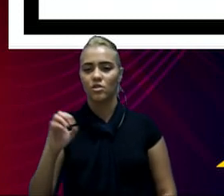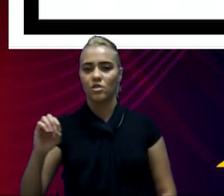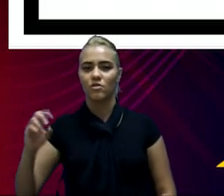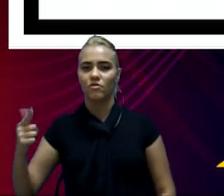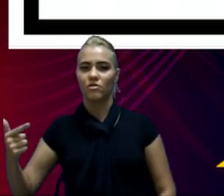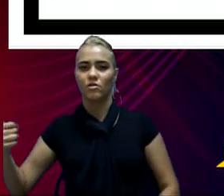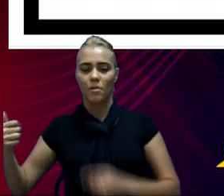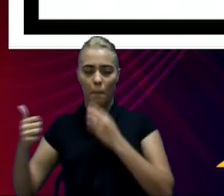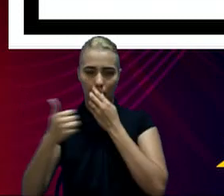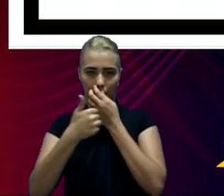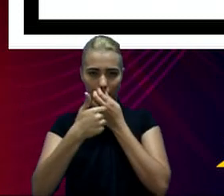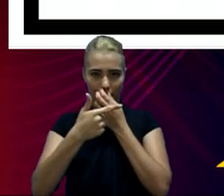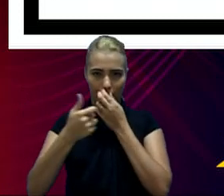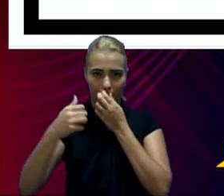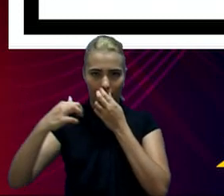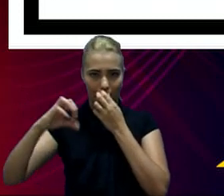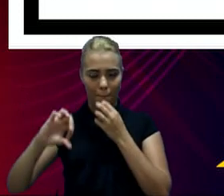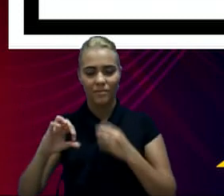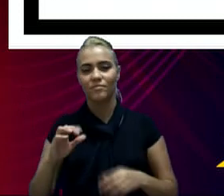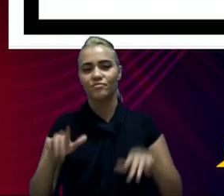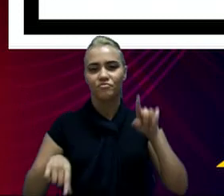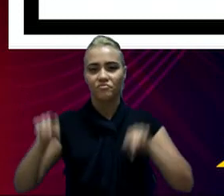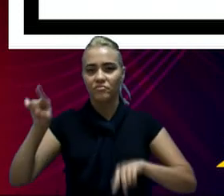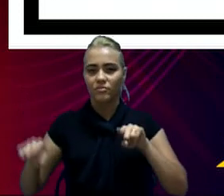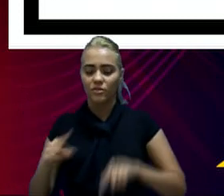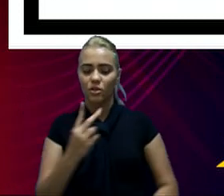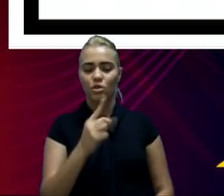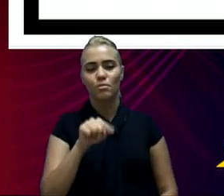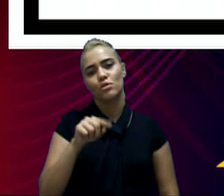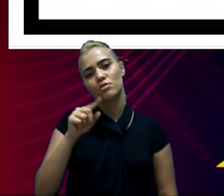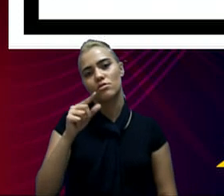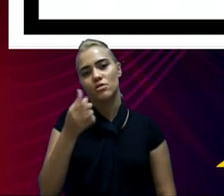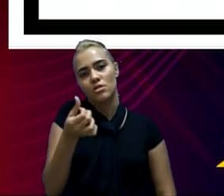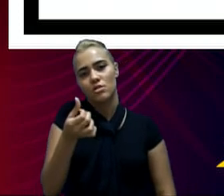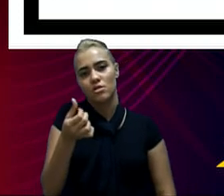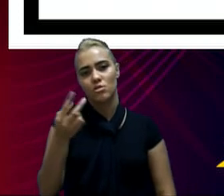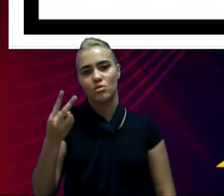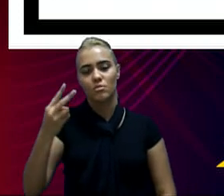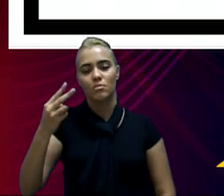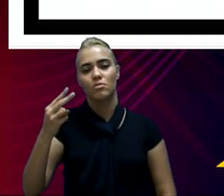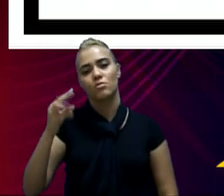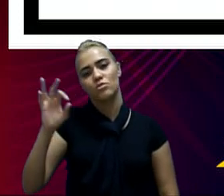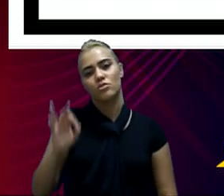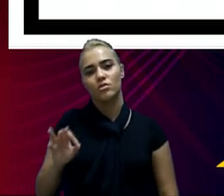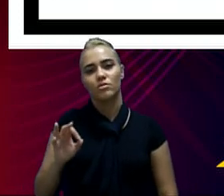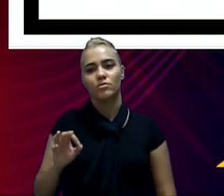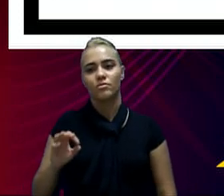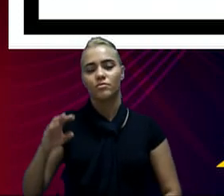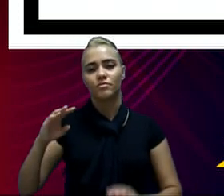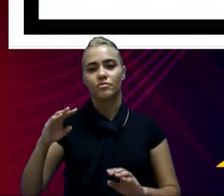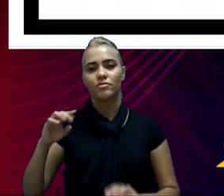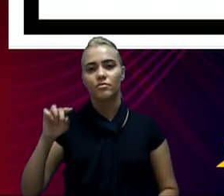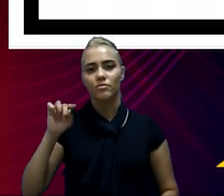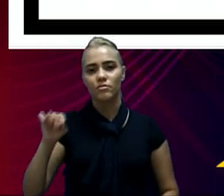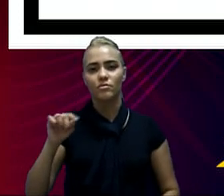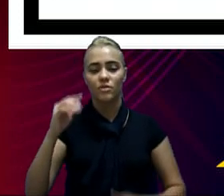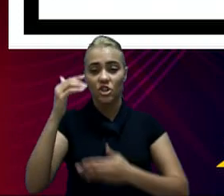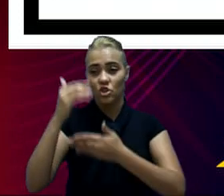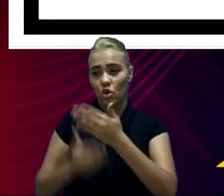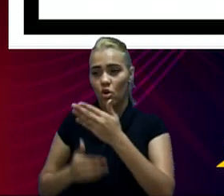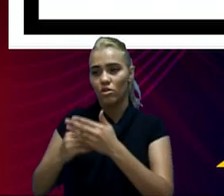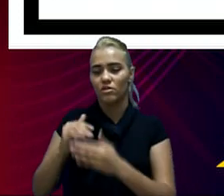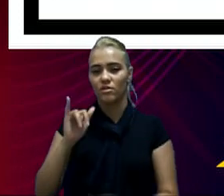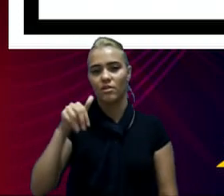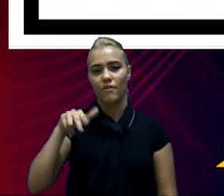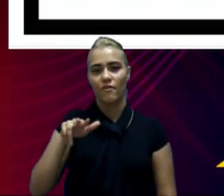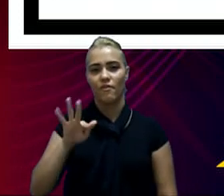2019, uma variação de 2,62%, nominal, se descontar na inflação,